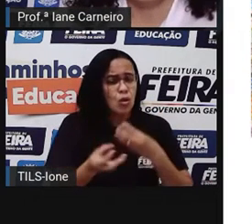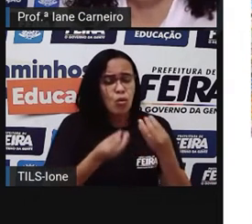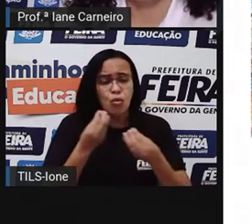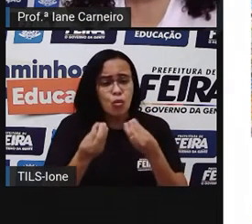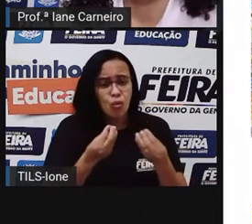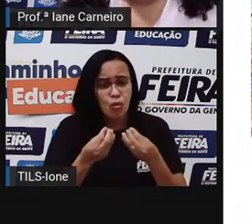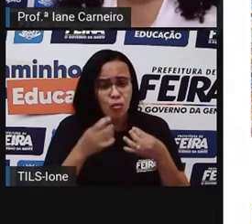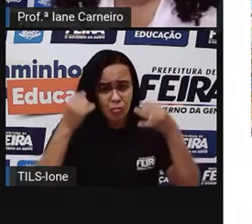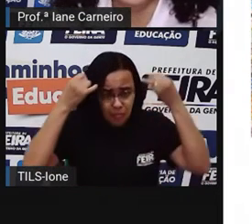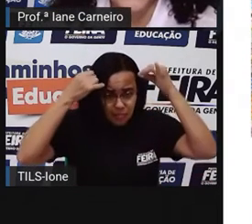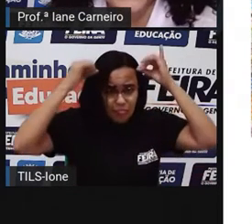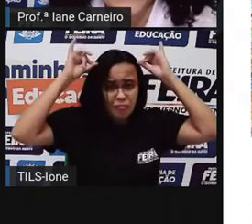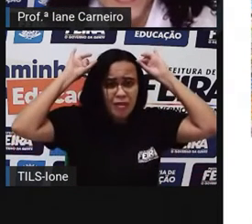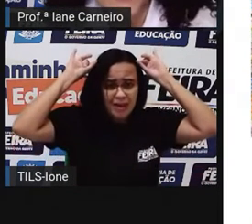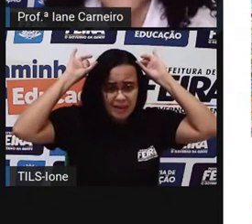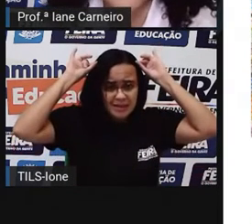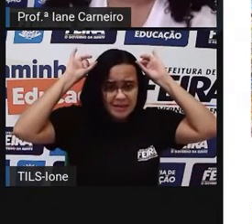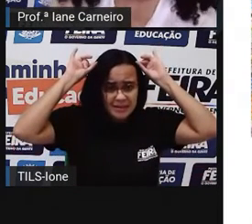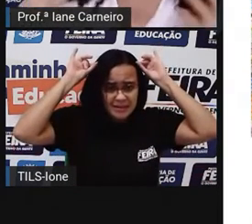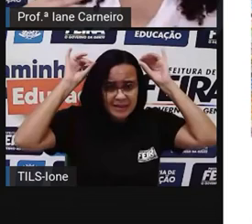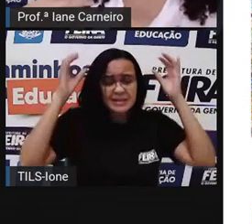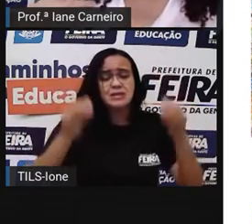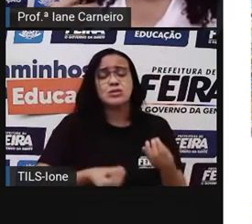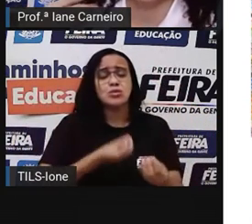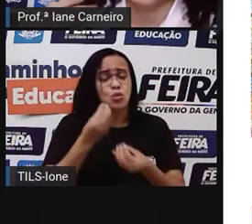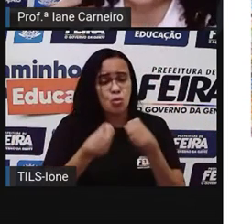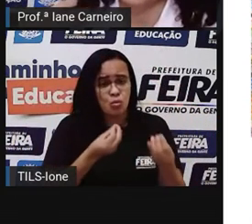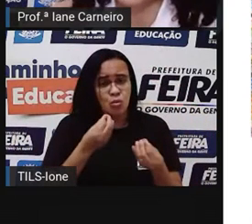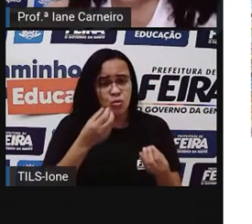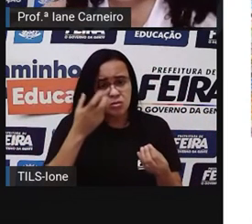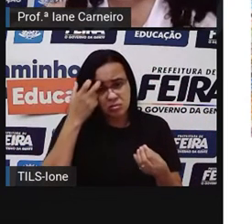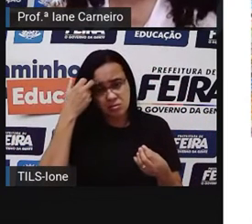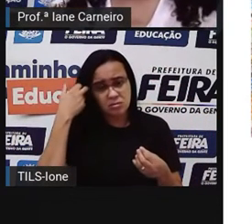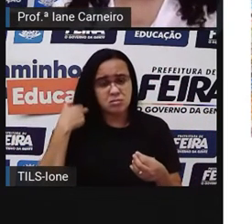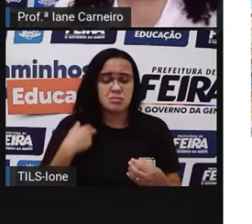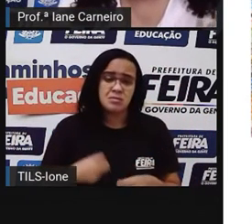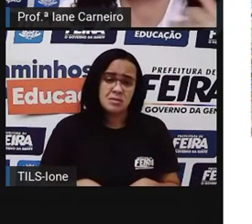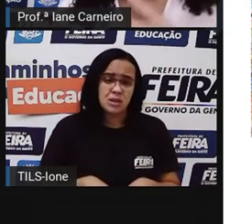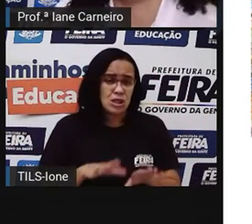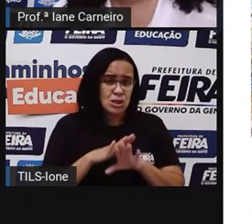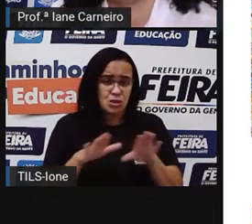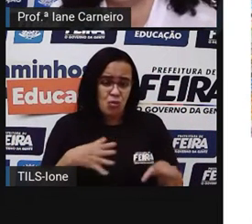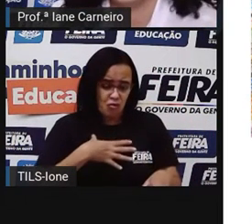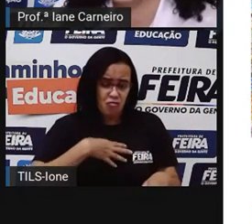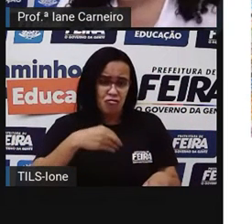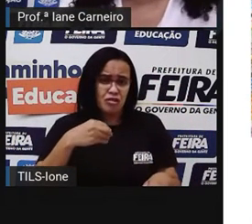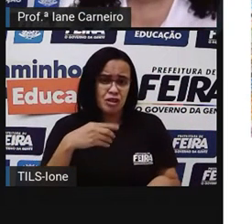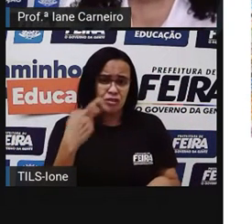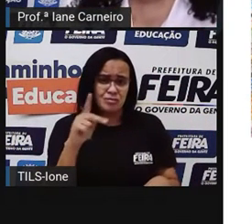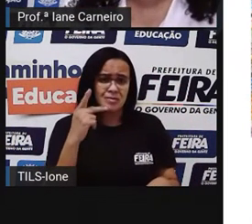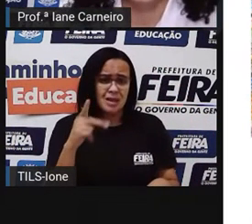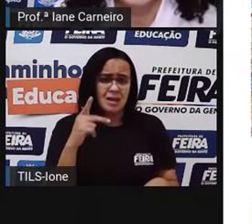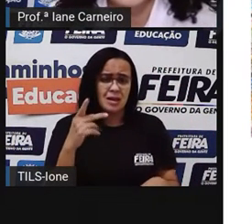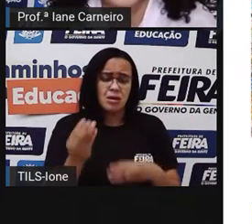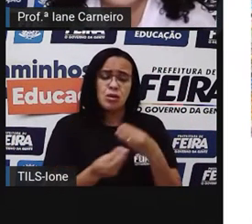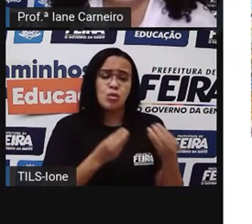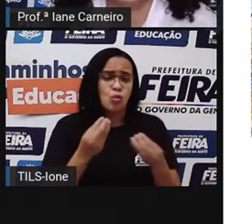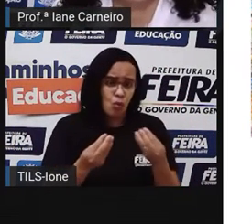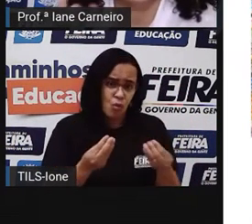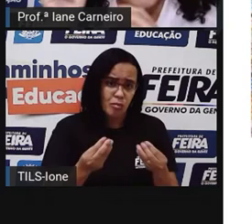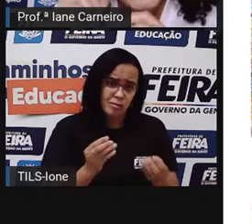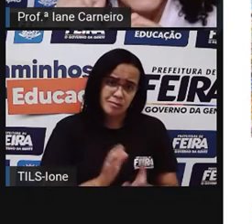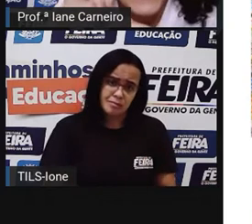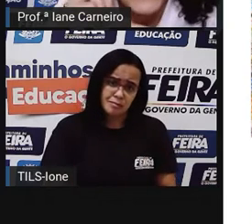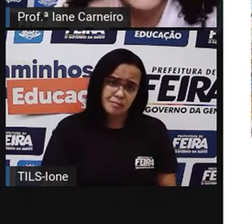vaca, na verdade, foi feito para o bezerrinho, né? Não foi feito para nós, seres humanos, né? A gente, na verdade, seres humanos usam, nós